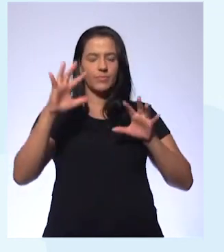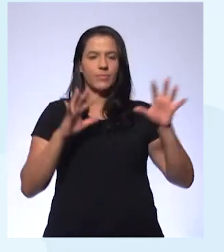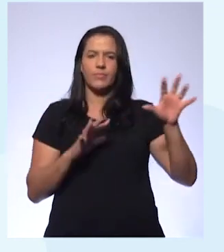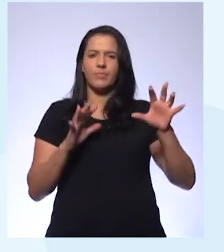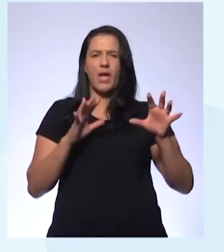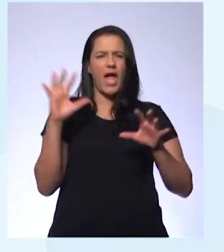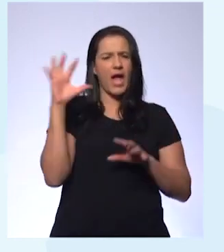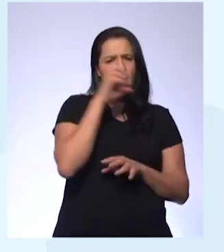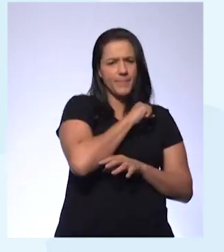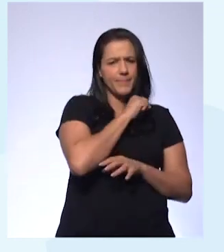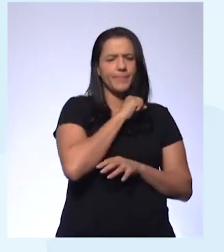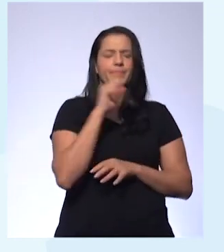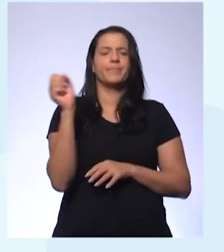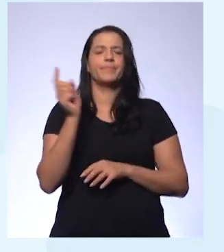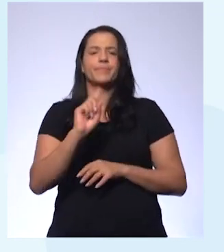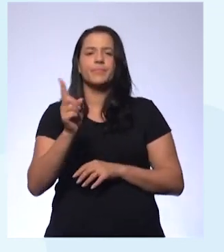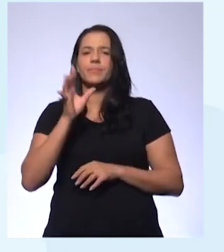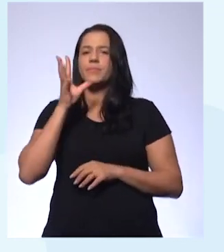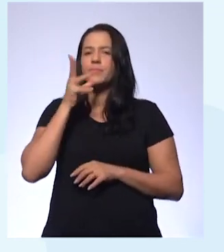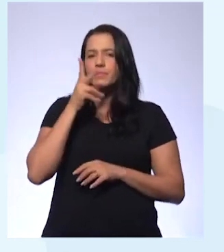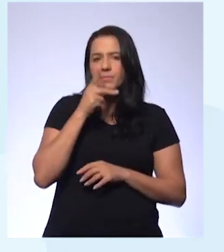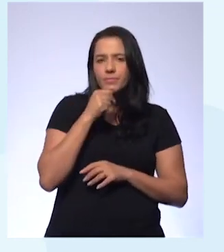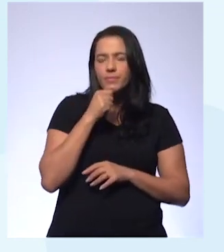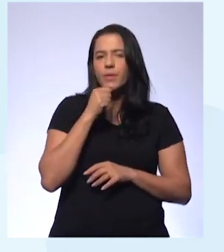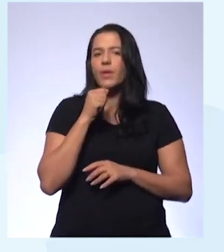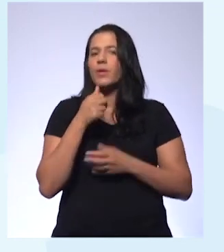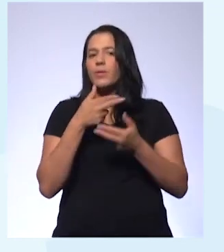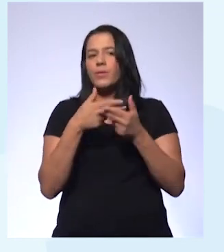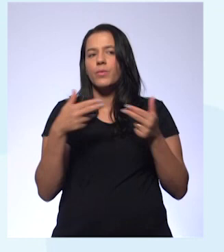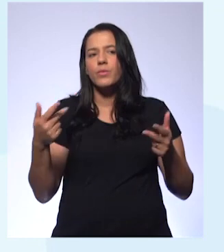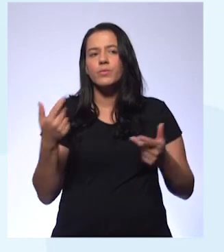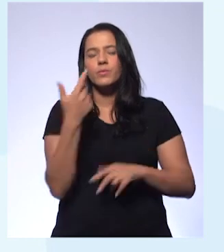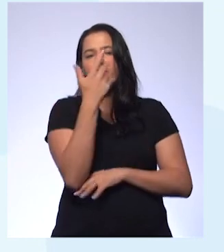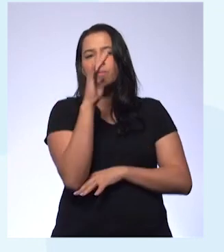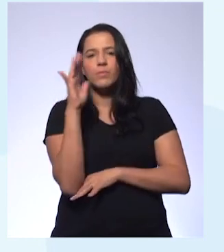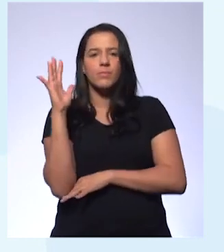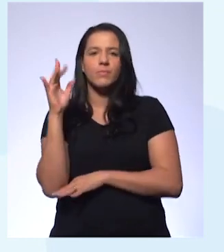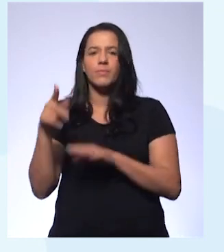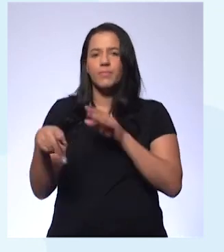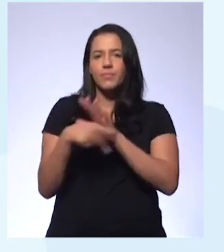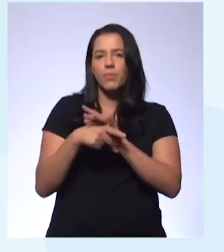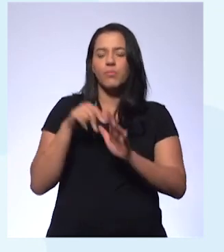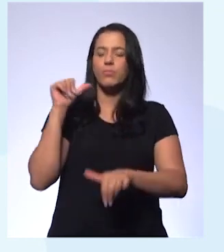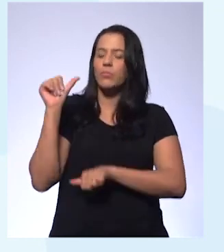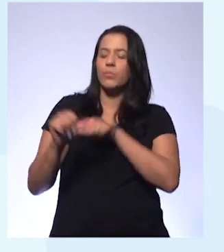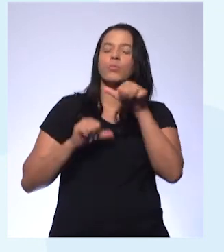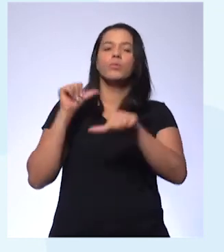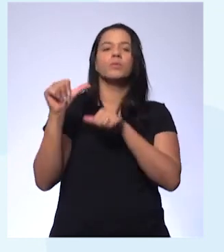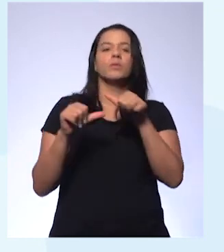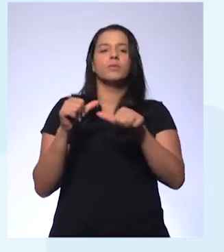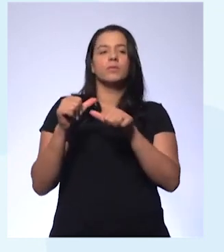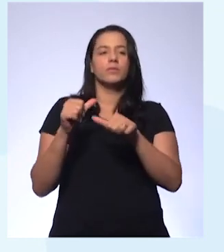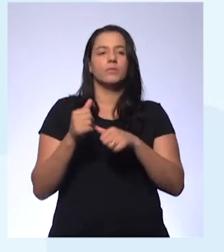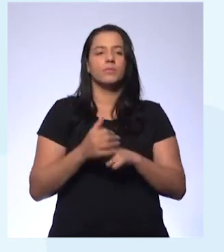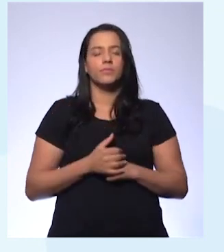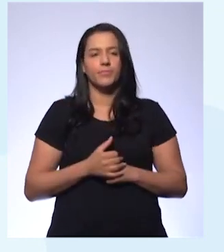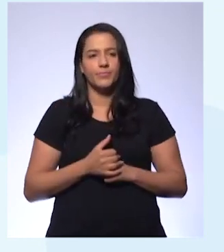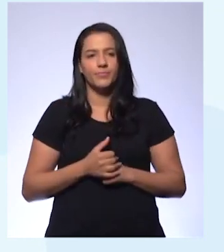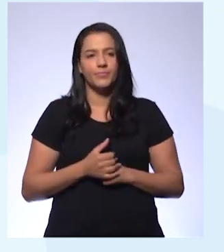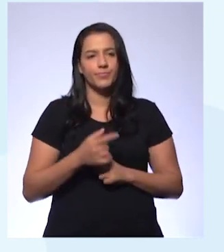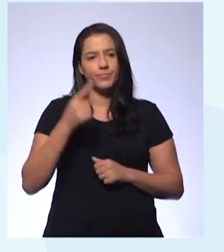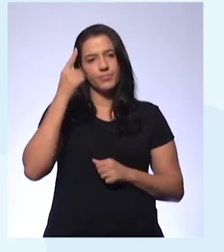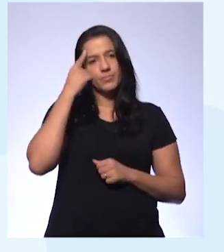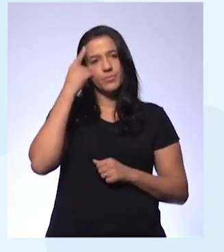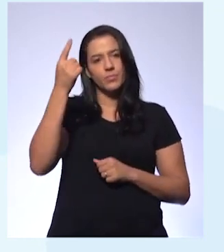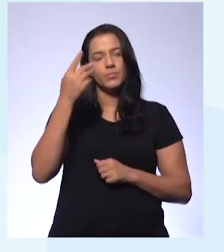Mas você imagina que alterações climáticas podem ocorrer em cada continente enquanto esse processo está acontecendo. Lembra quando